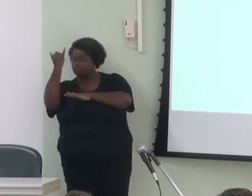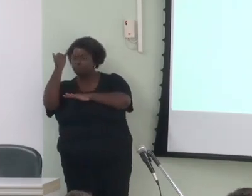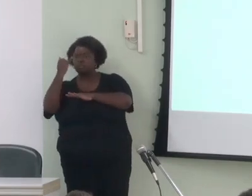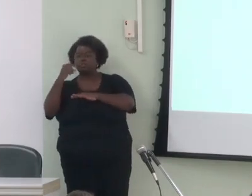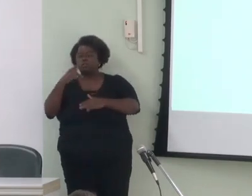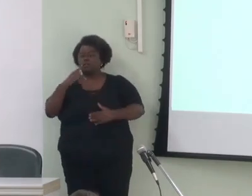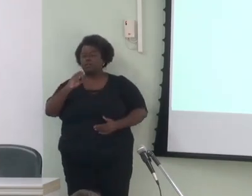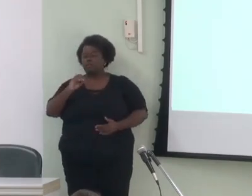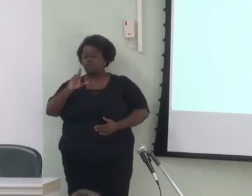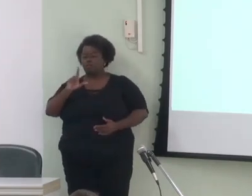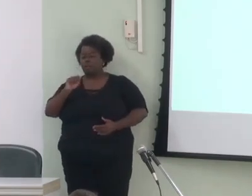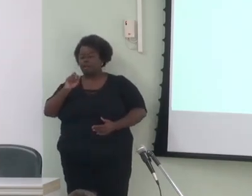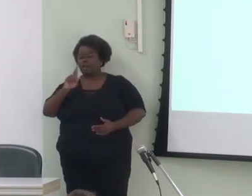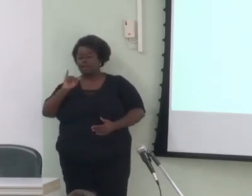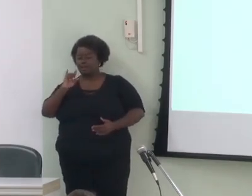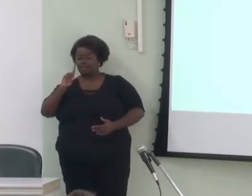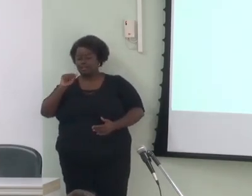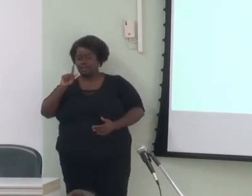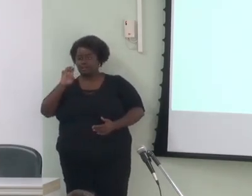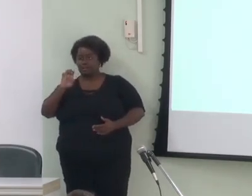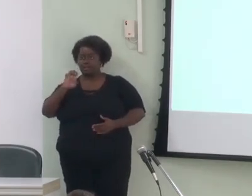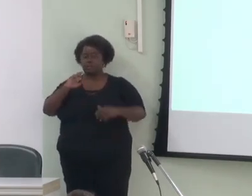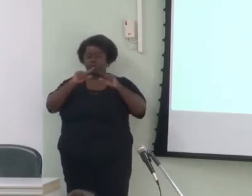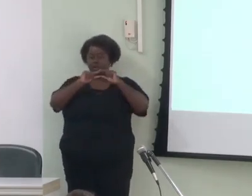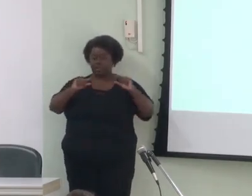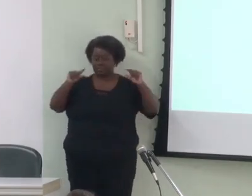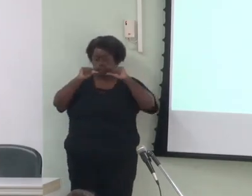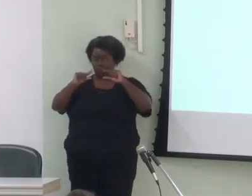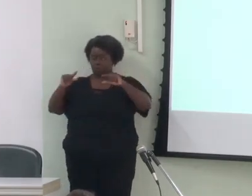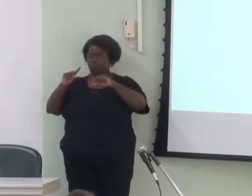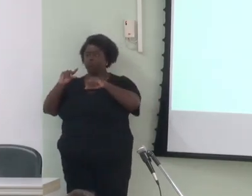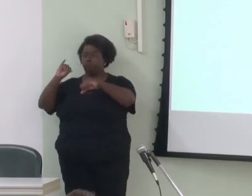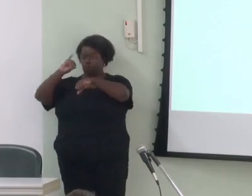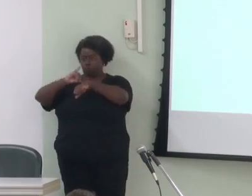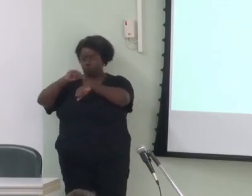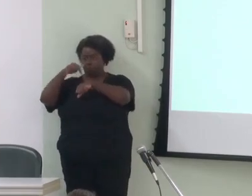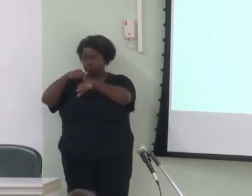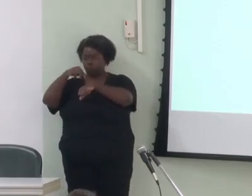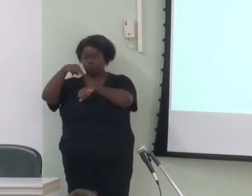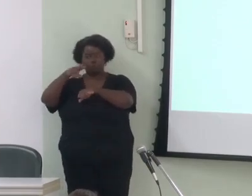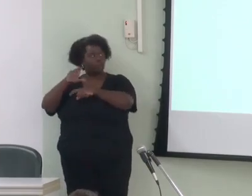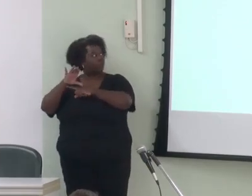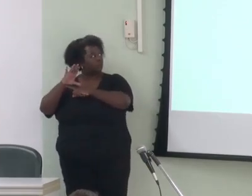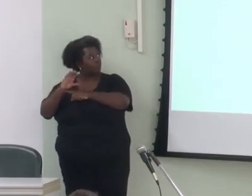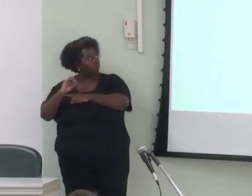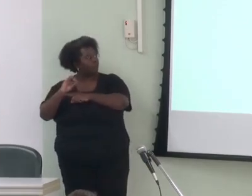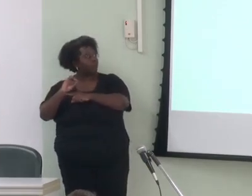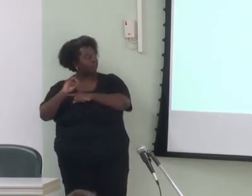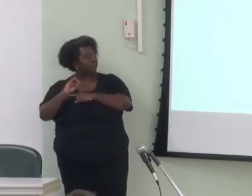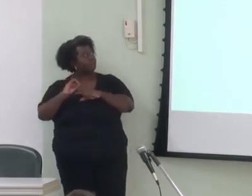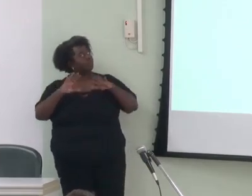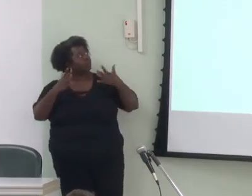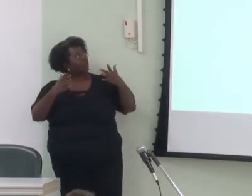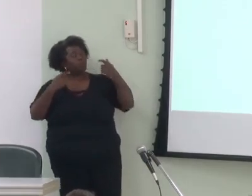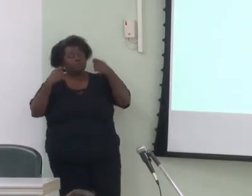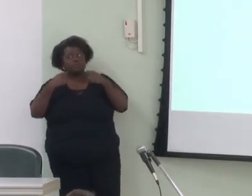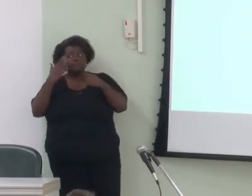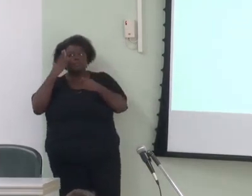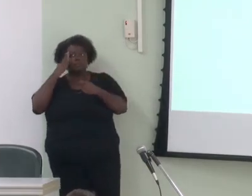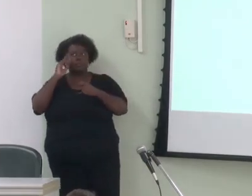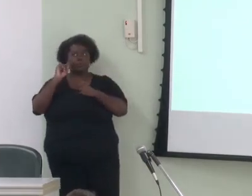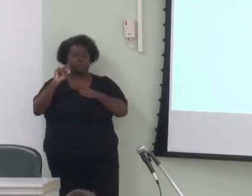da oração núcleo para resumir então as informações recolhidas aqui há que se ter em mente que no recorte